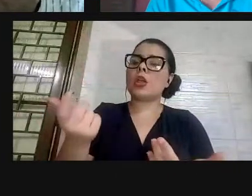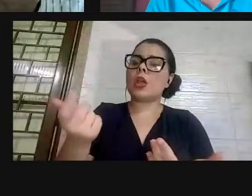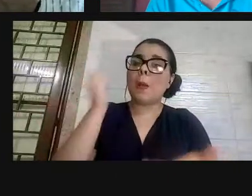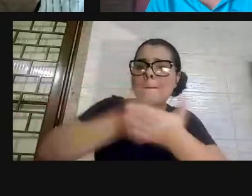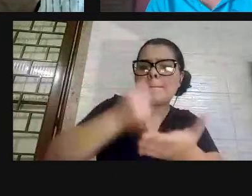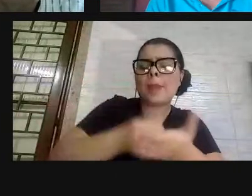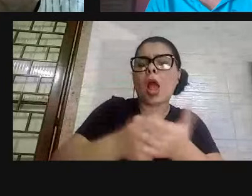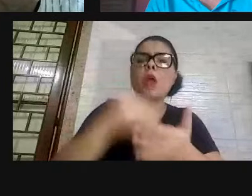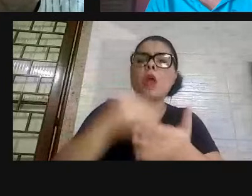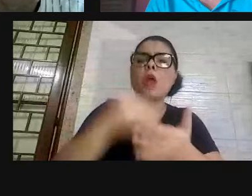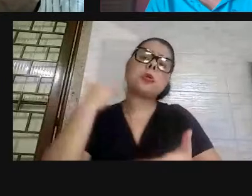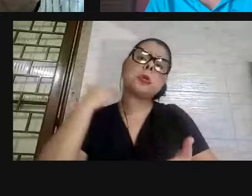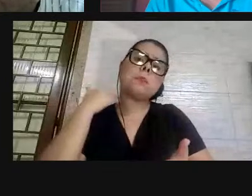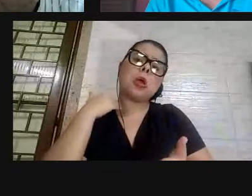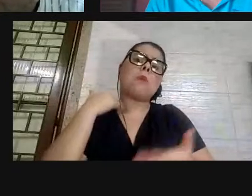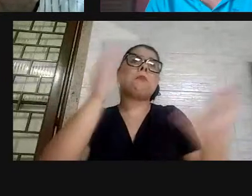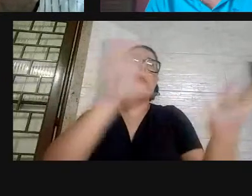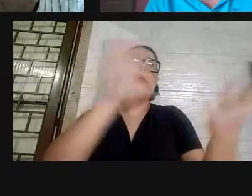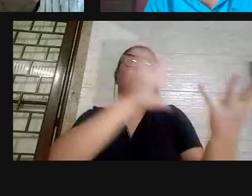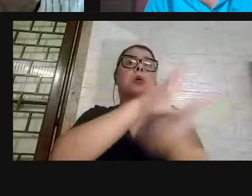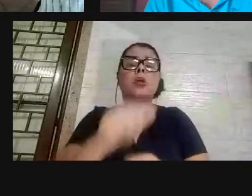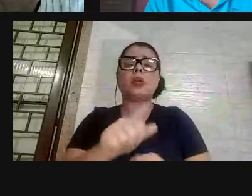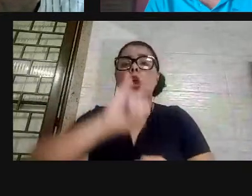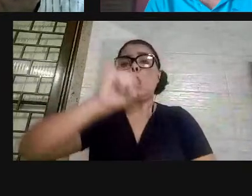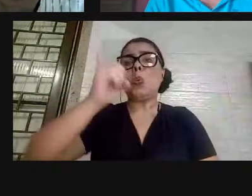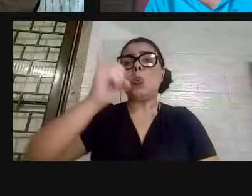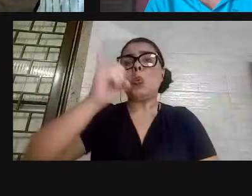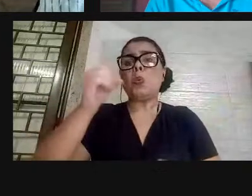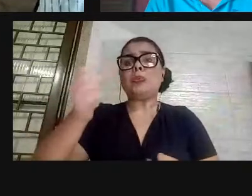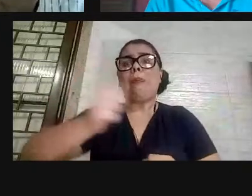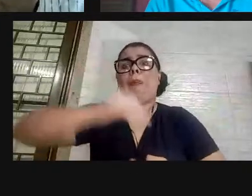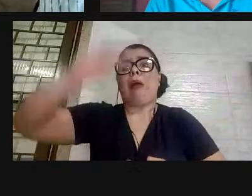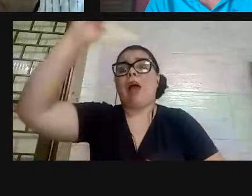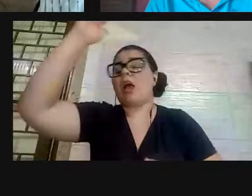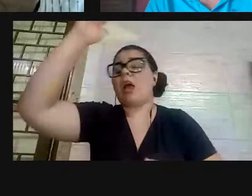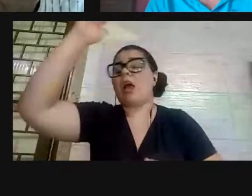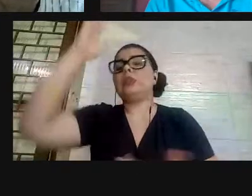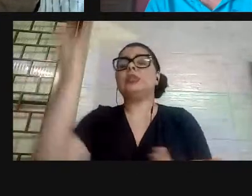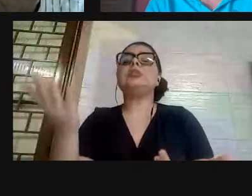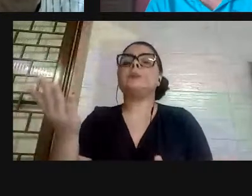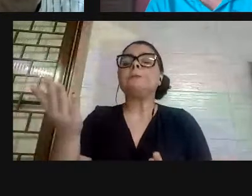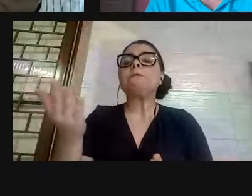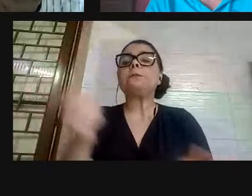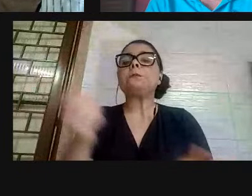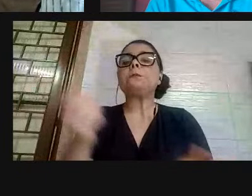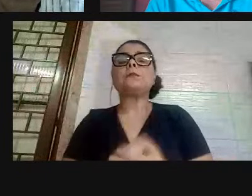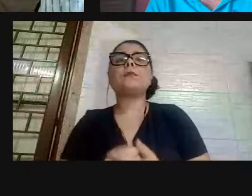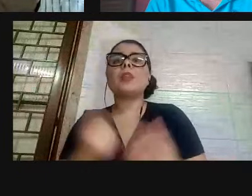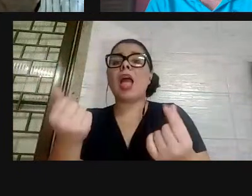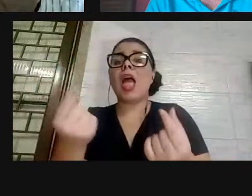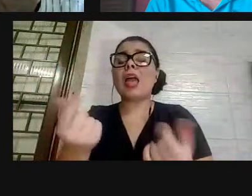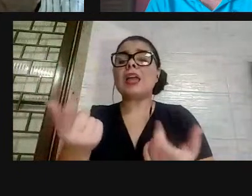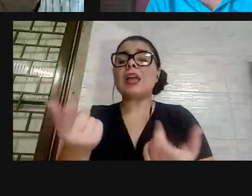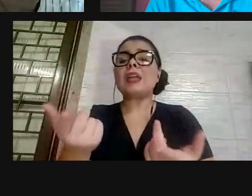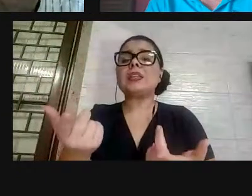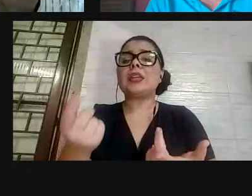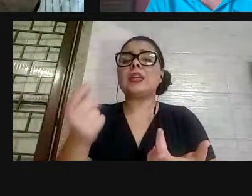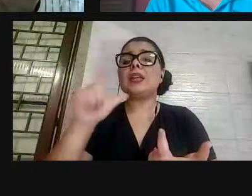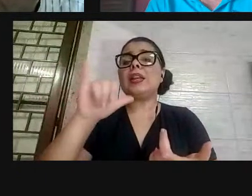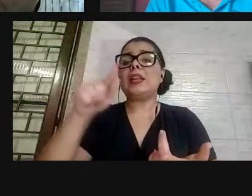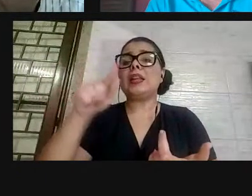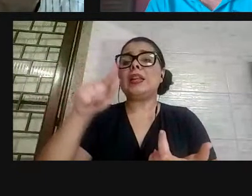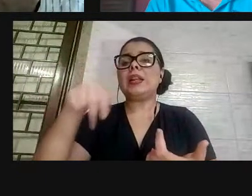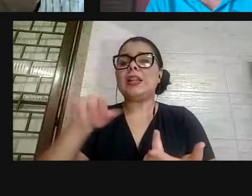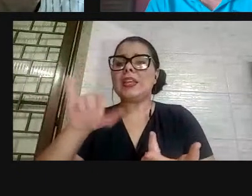internacionais, paga o sistema financeiro, a taxa de juros do Brasil vai dar nota do mundo, a renda financeira no Brasil é enorme, a renda líquida do capital,